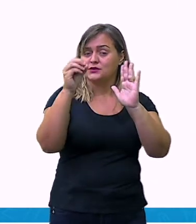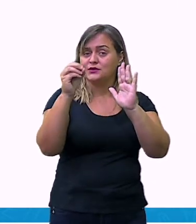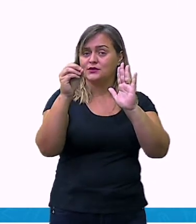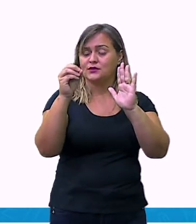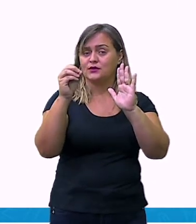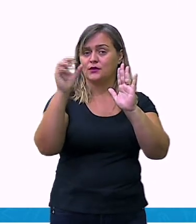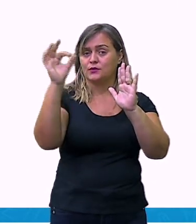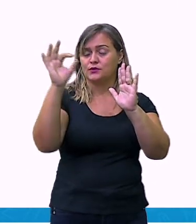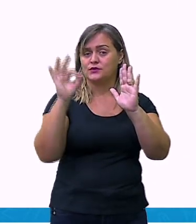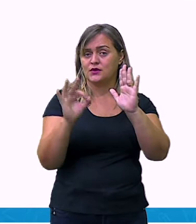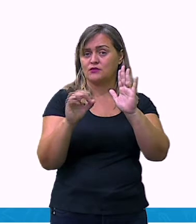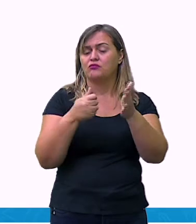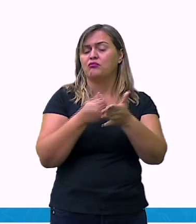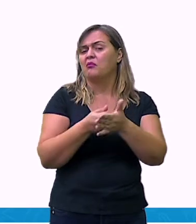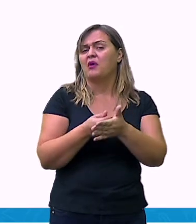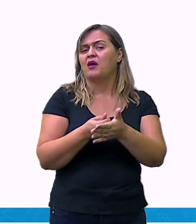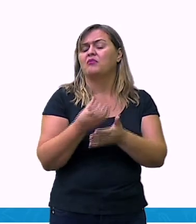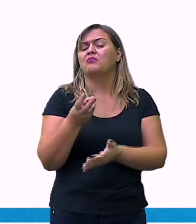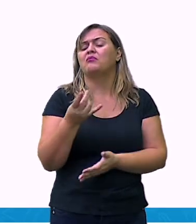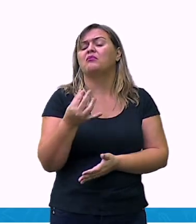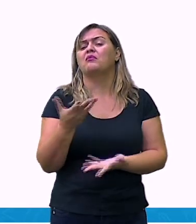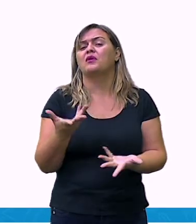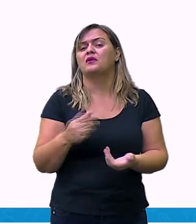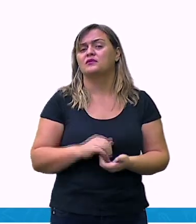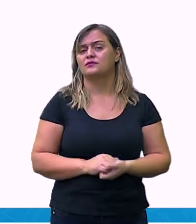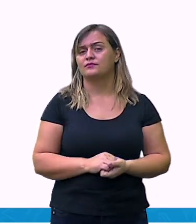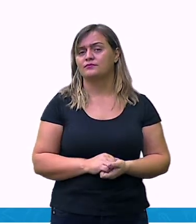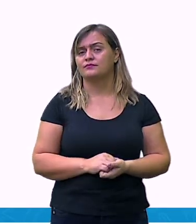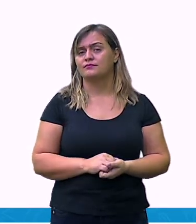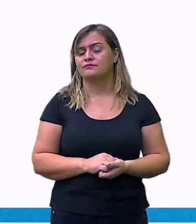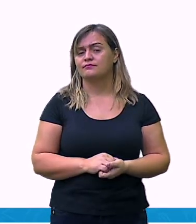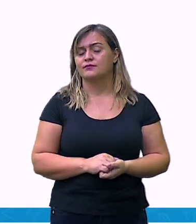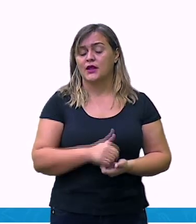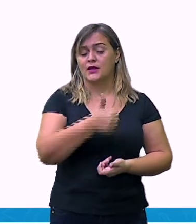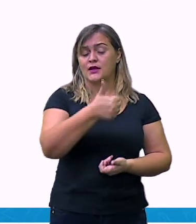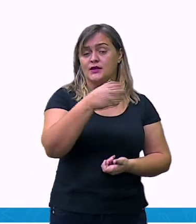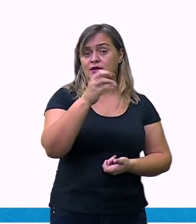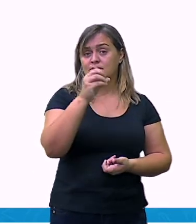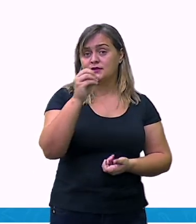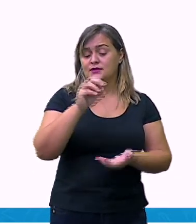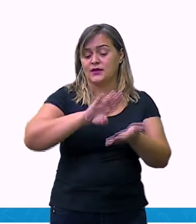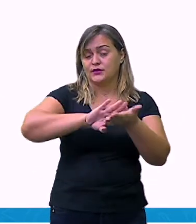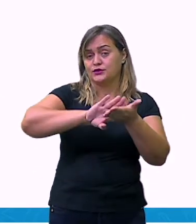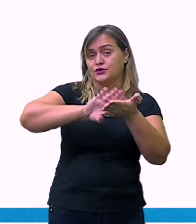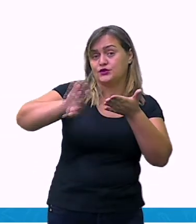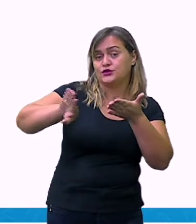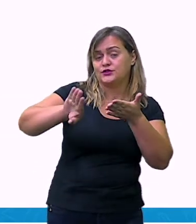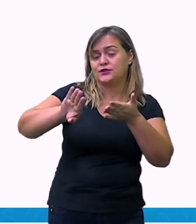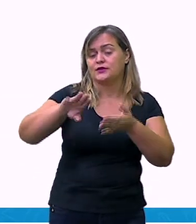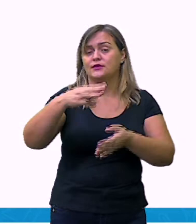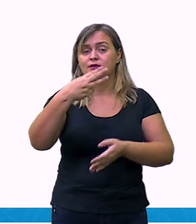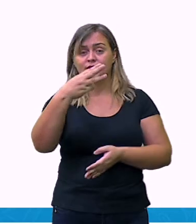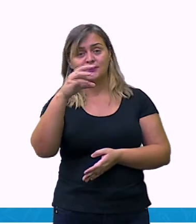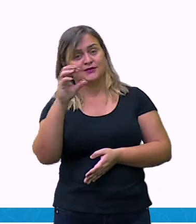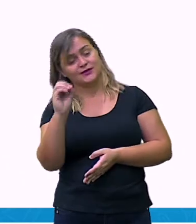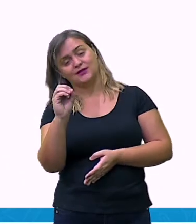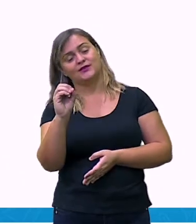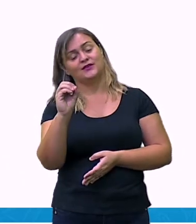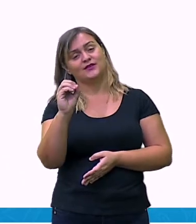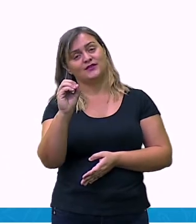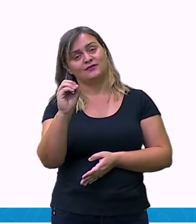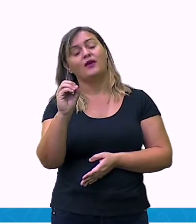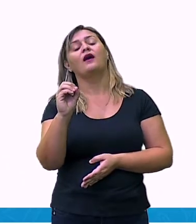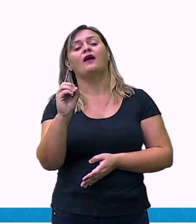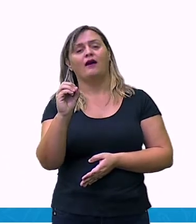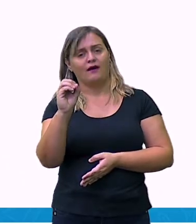eu irei pagar 70 reais. No 200, nós vamos seguir aquele mesmo processo. No